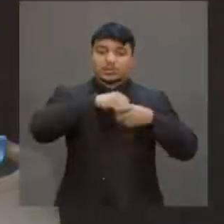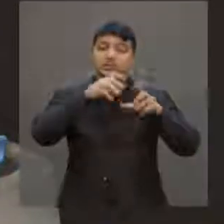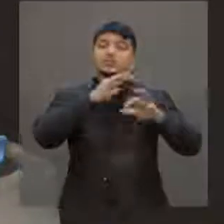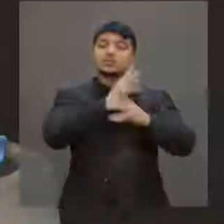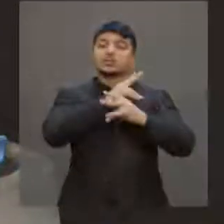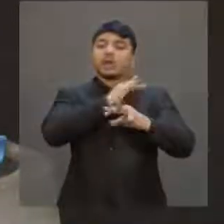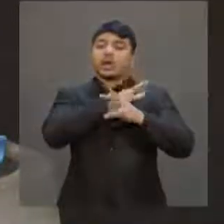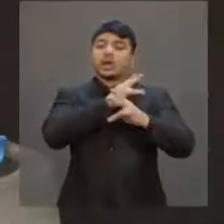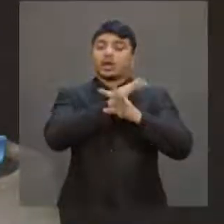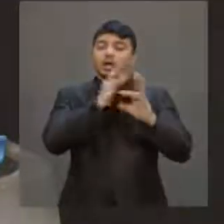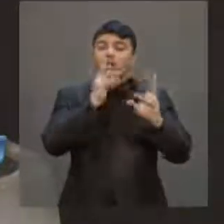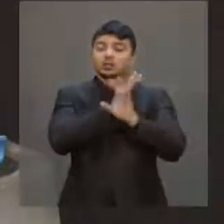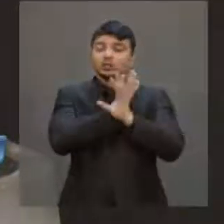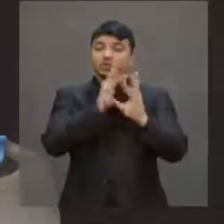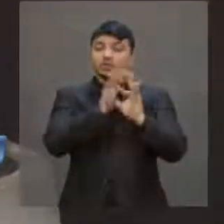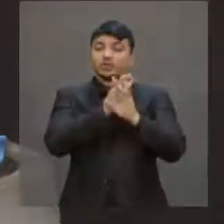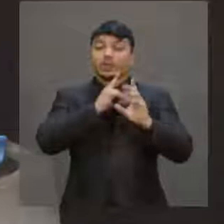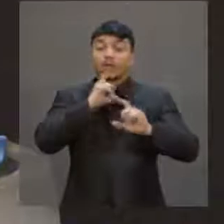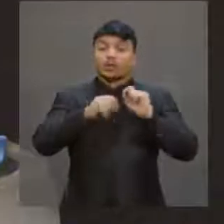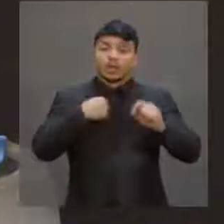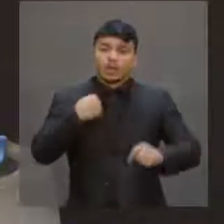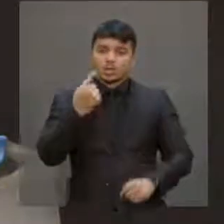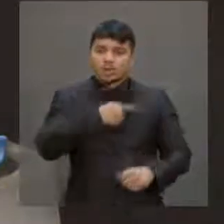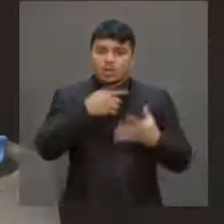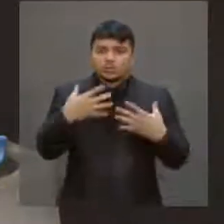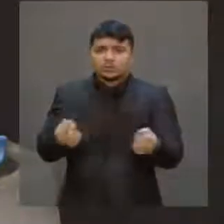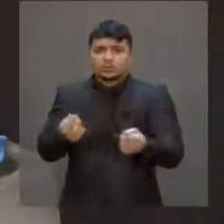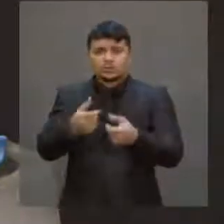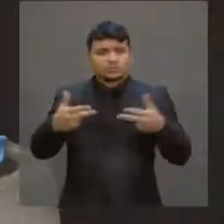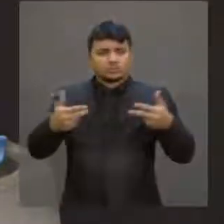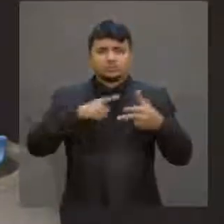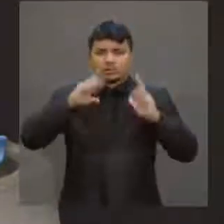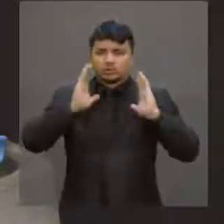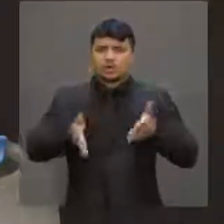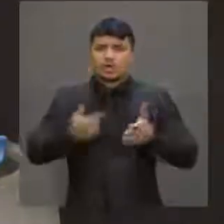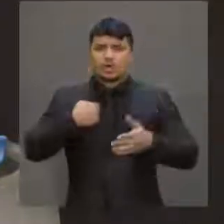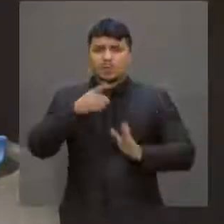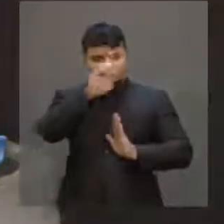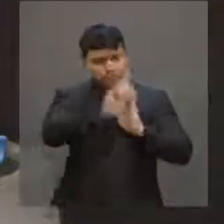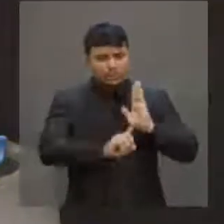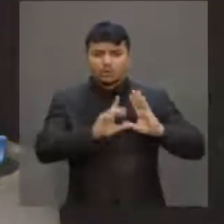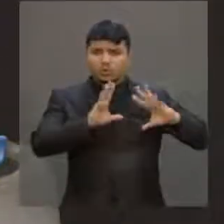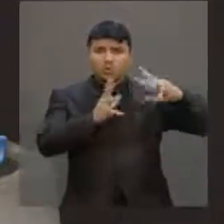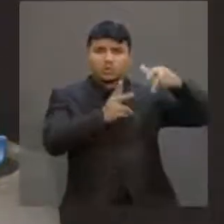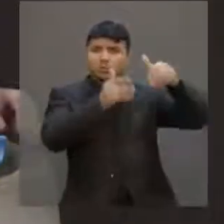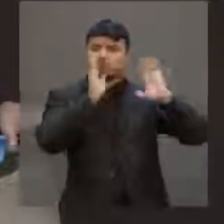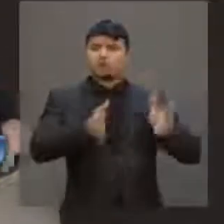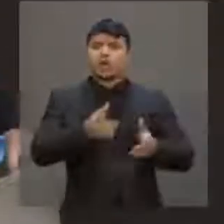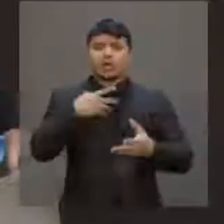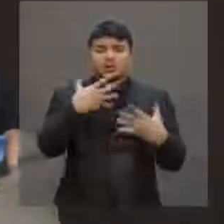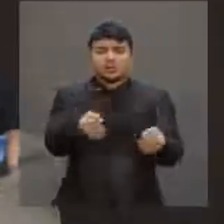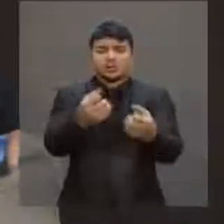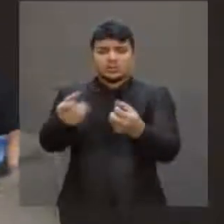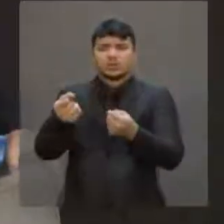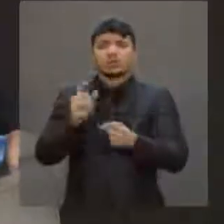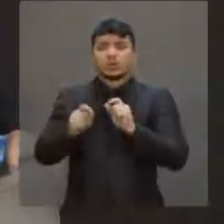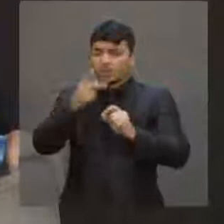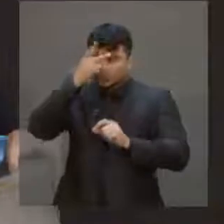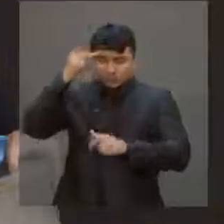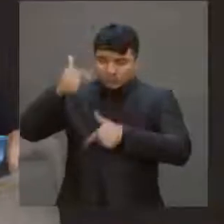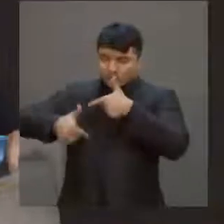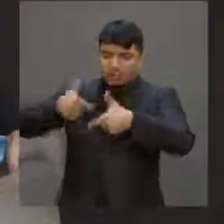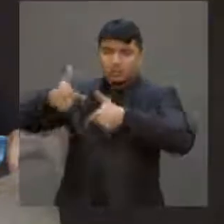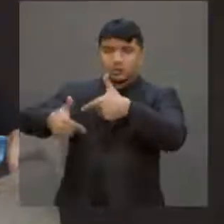reconhecêssemos direitos, que inclusive já eram reconhecidos em boa parte do mundo desenvolvido, ao trabalhador e à